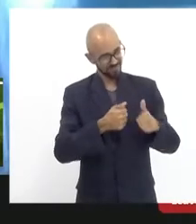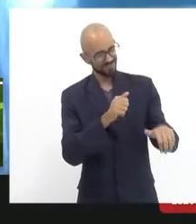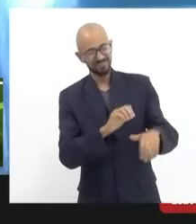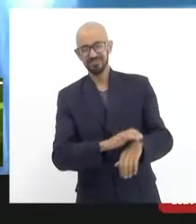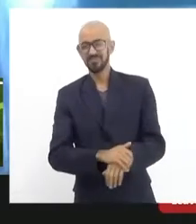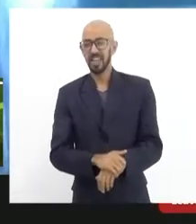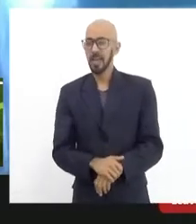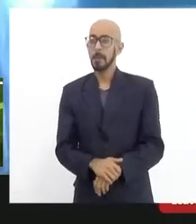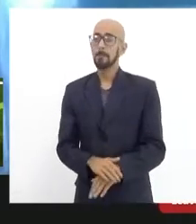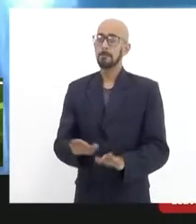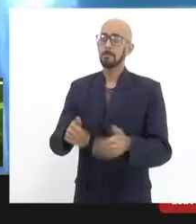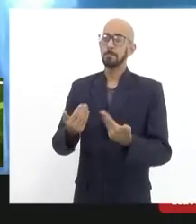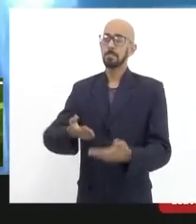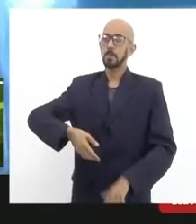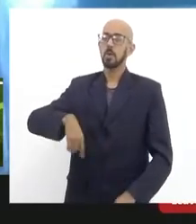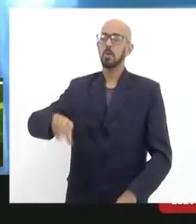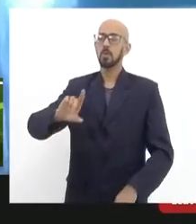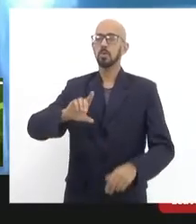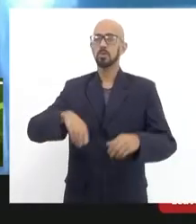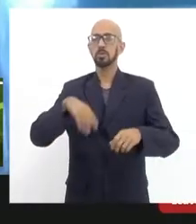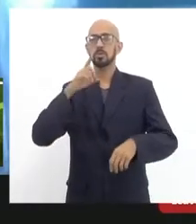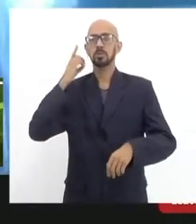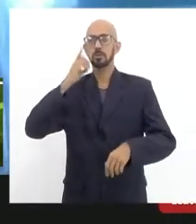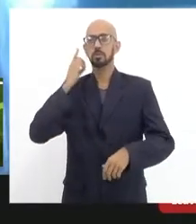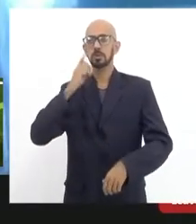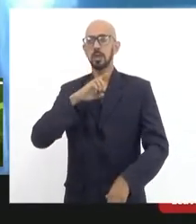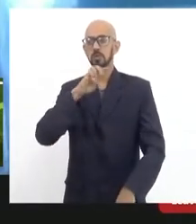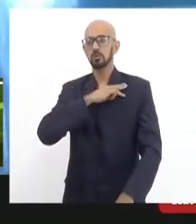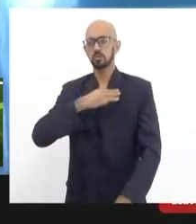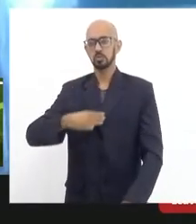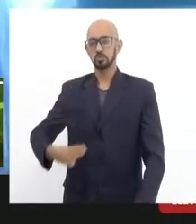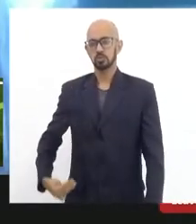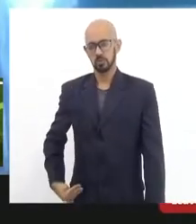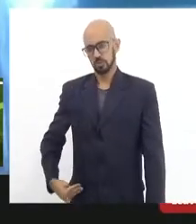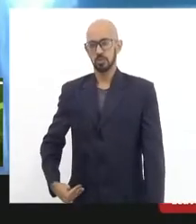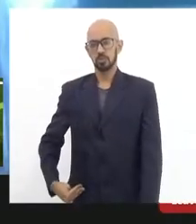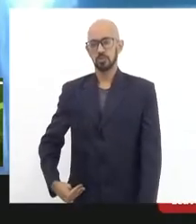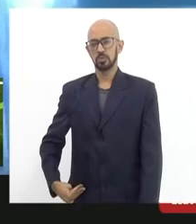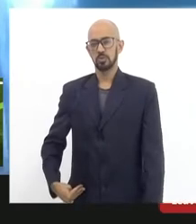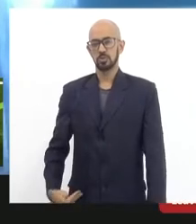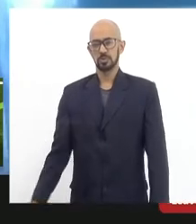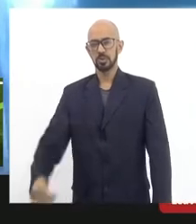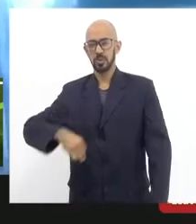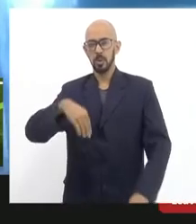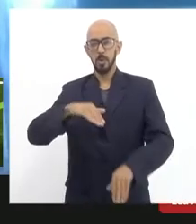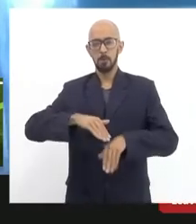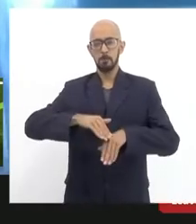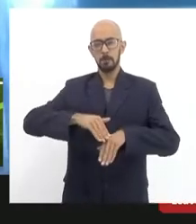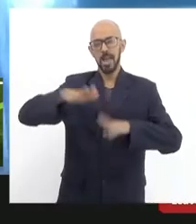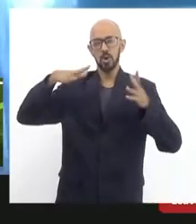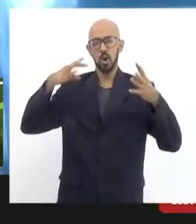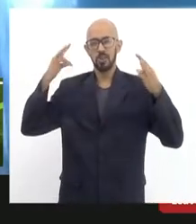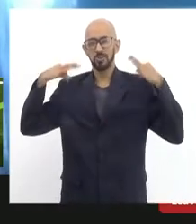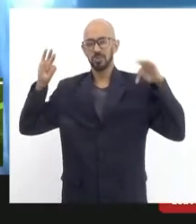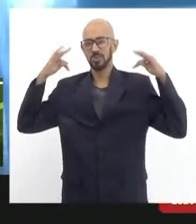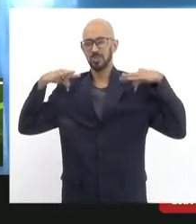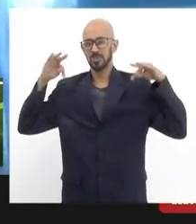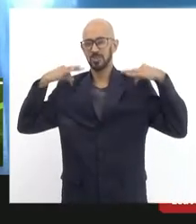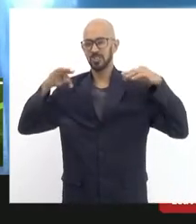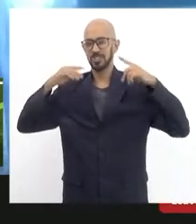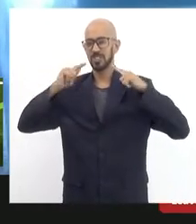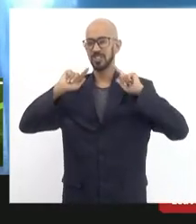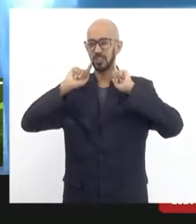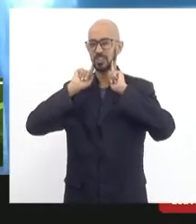Dionísio Lins, presidente da Comissão de Transporte, o maior lulista que tem no Parlamento Fluminense,